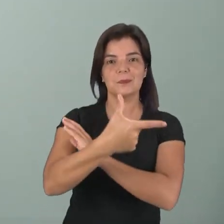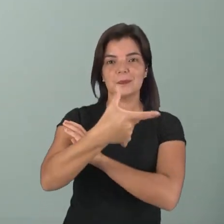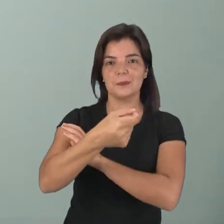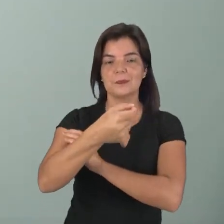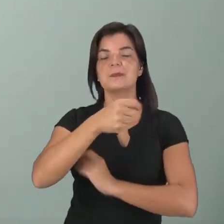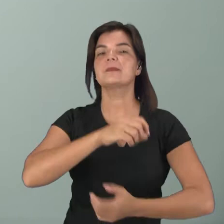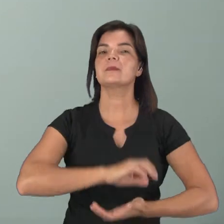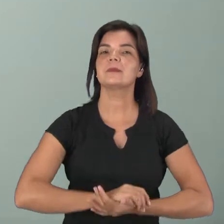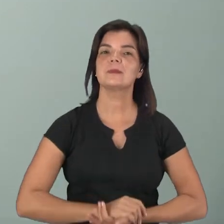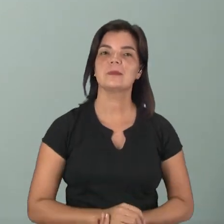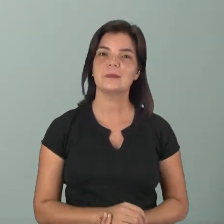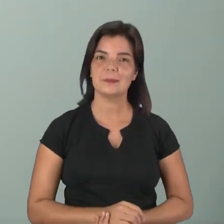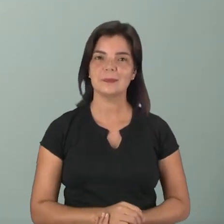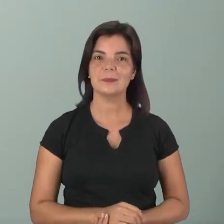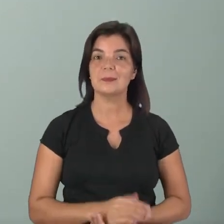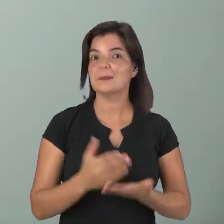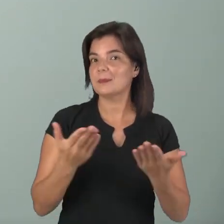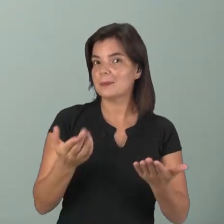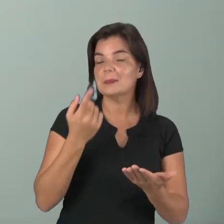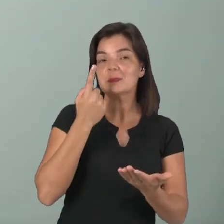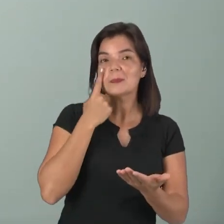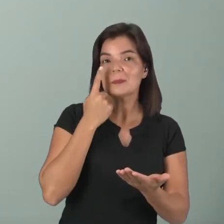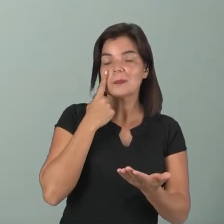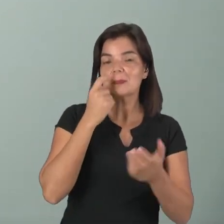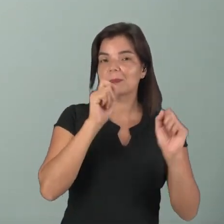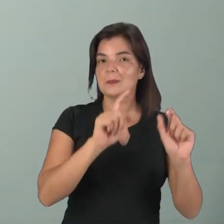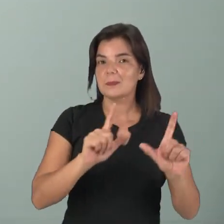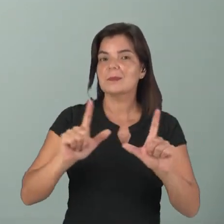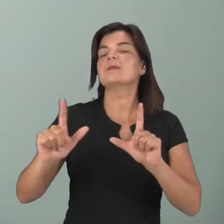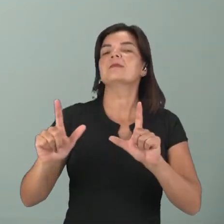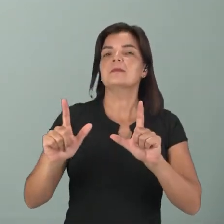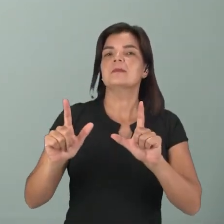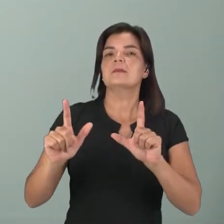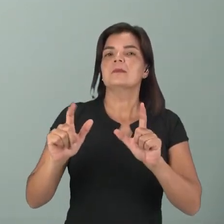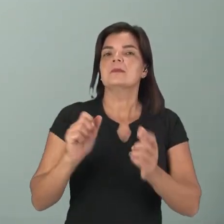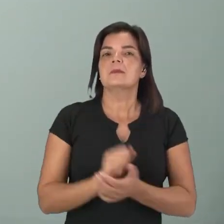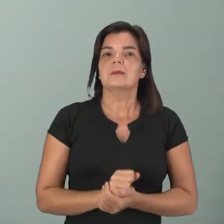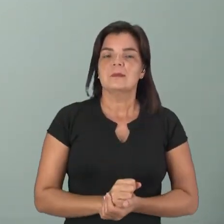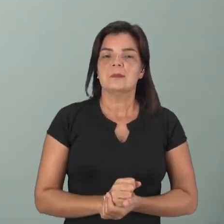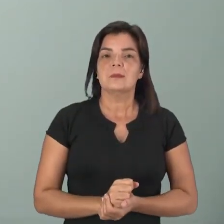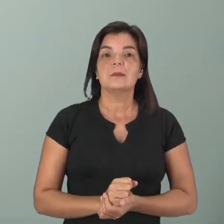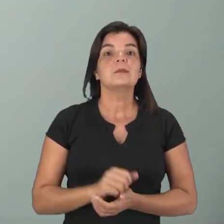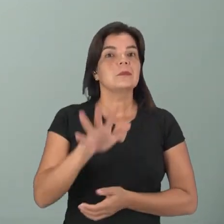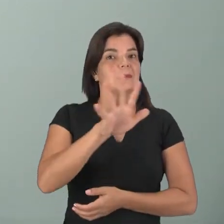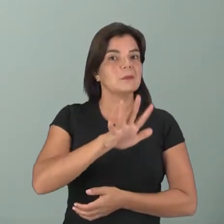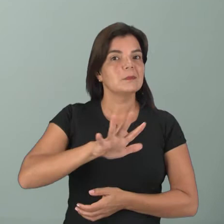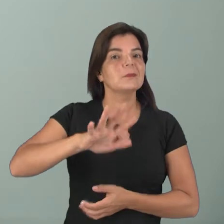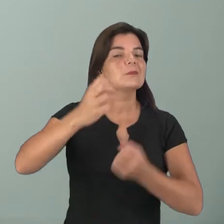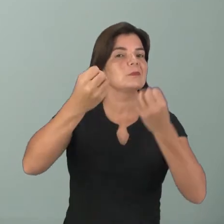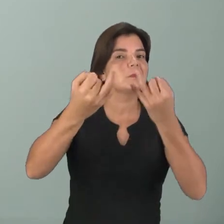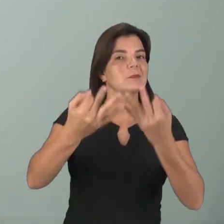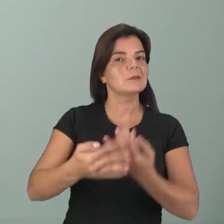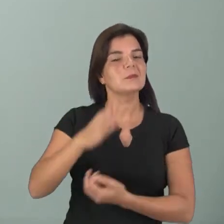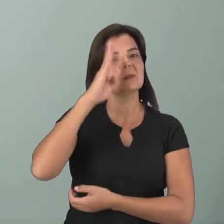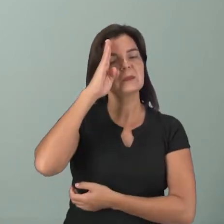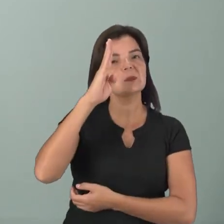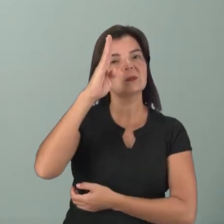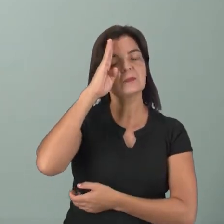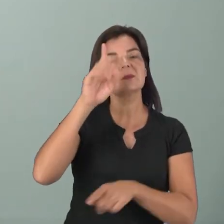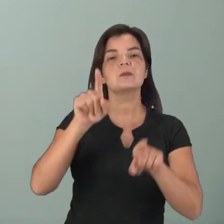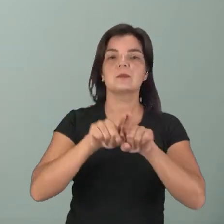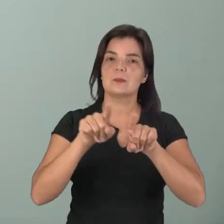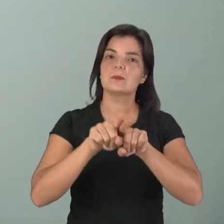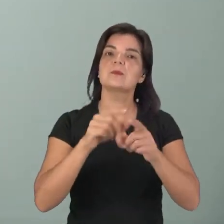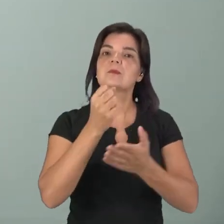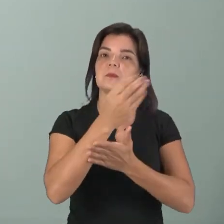no século XX. Então, olha só, vamos dar apenas algumas linhas gerais, principalmente a partir da